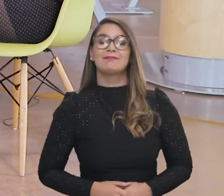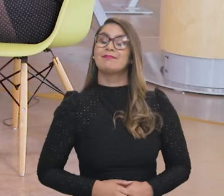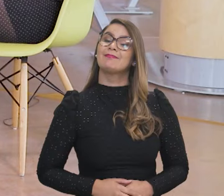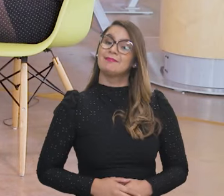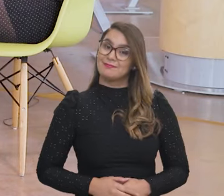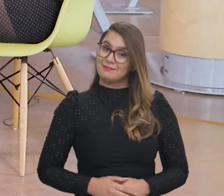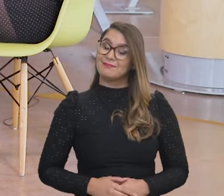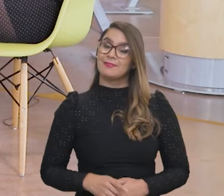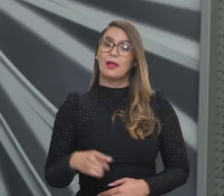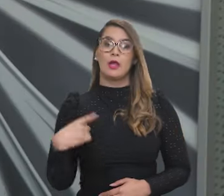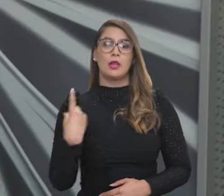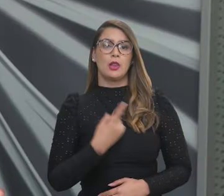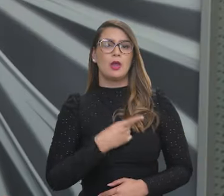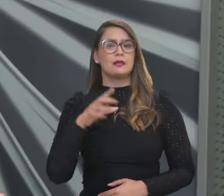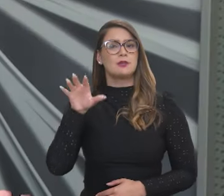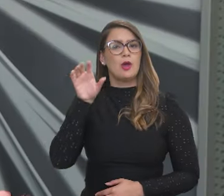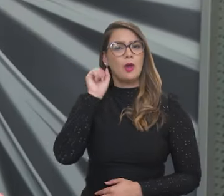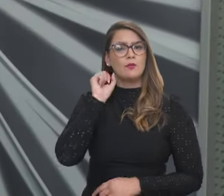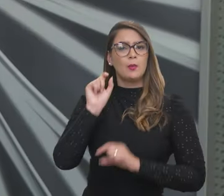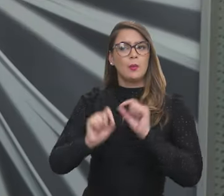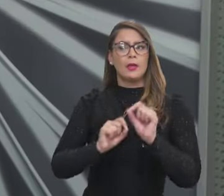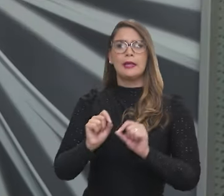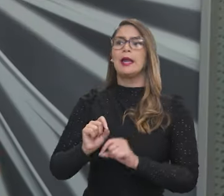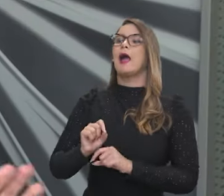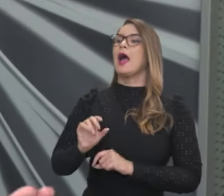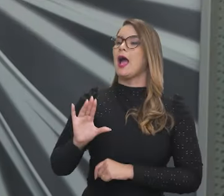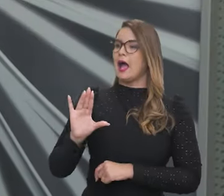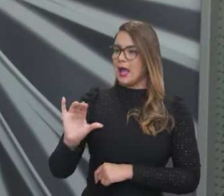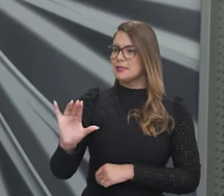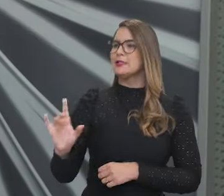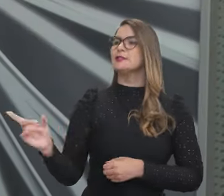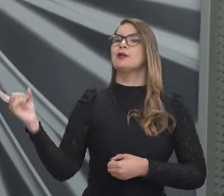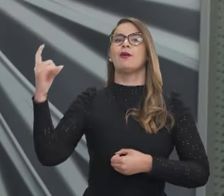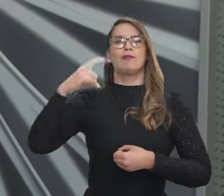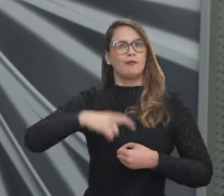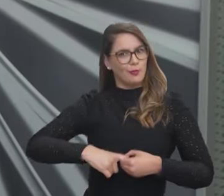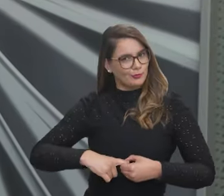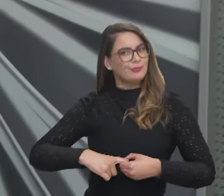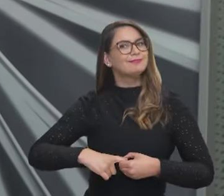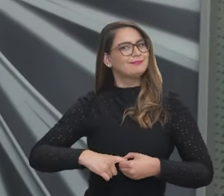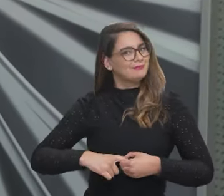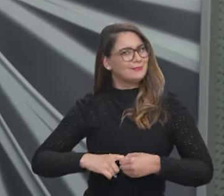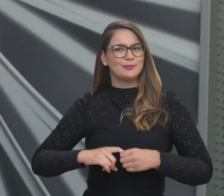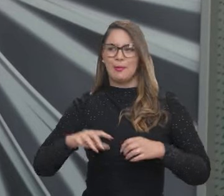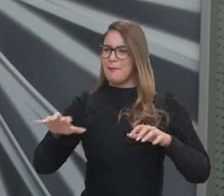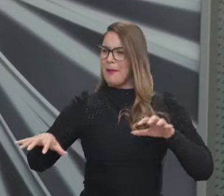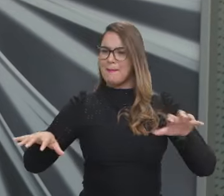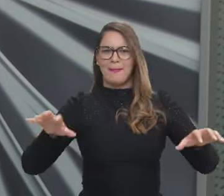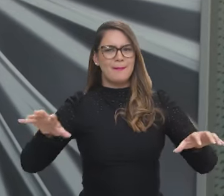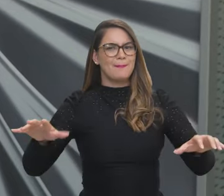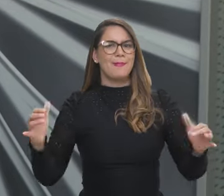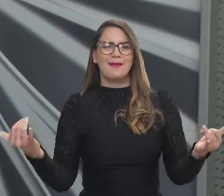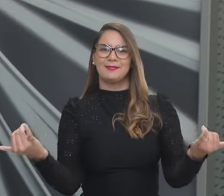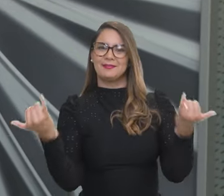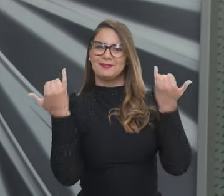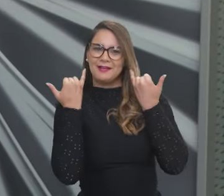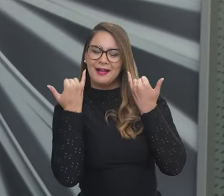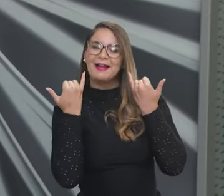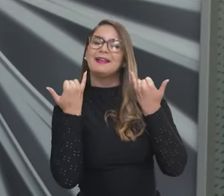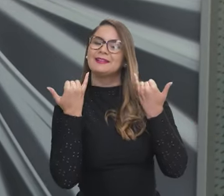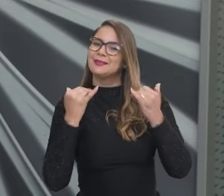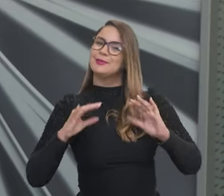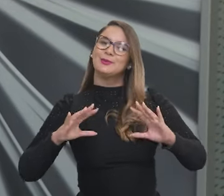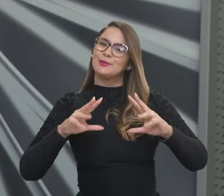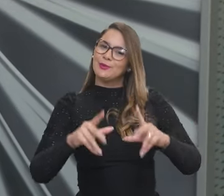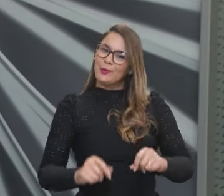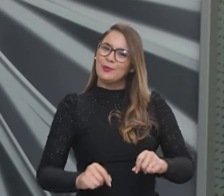Ministra, o que a gente tem ouvido muito esse ano é a ciência voltou, de todos os setores. Essa é uma frase